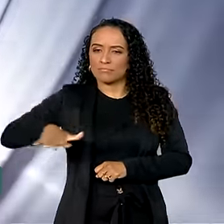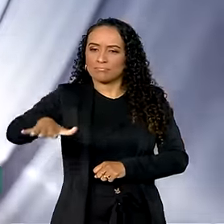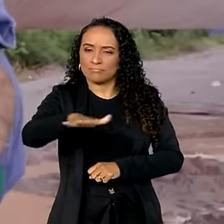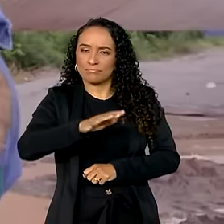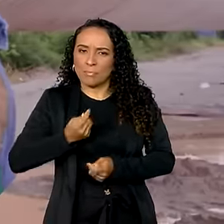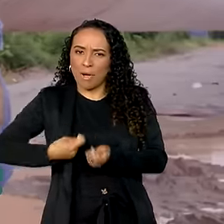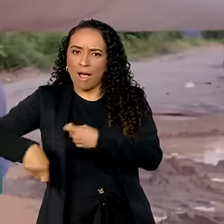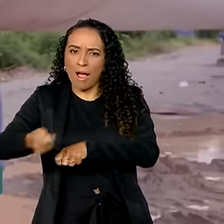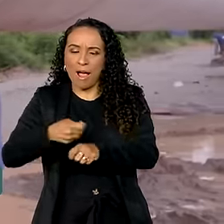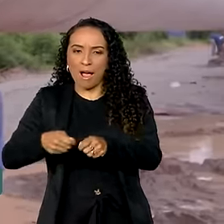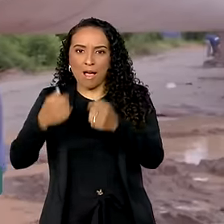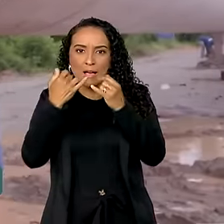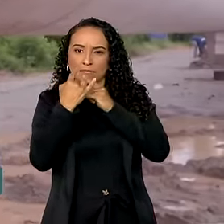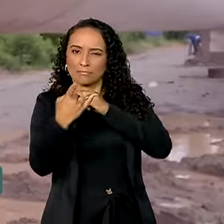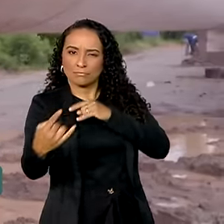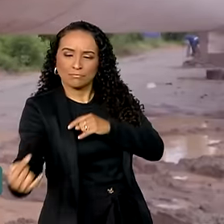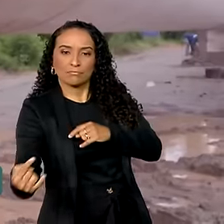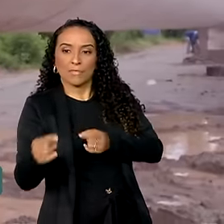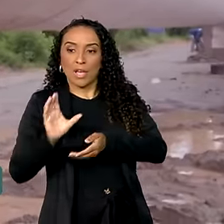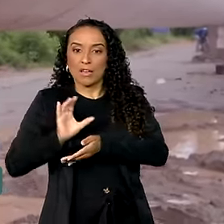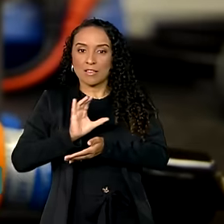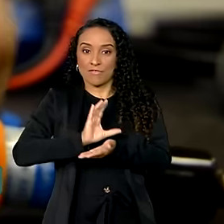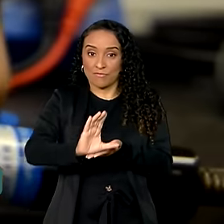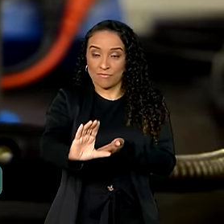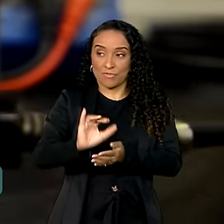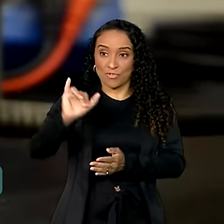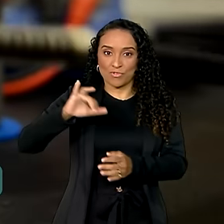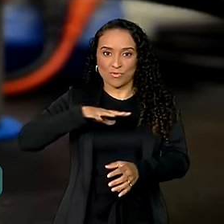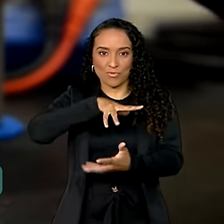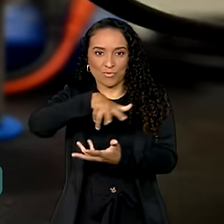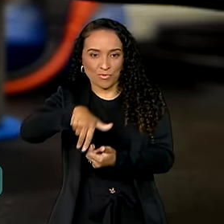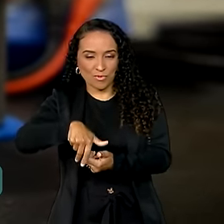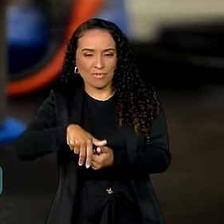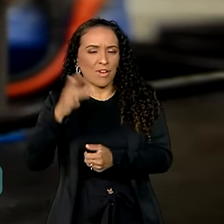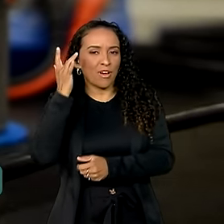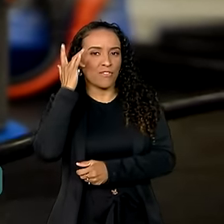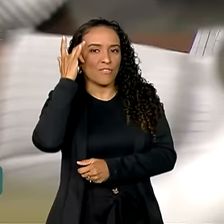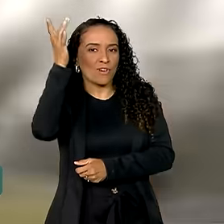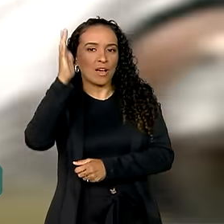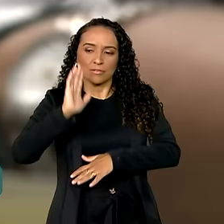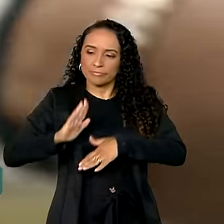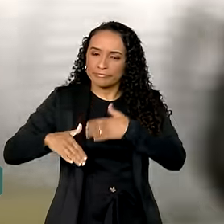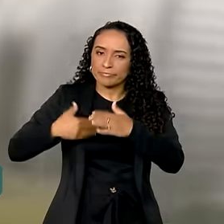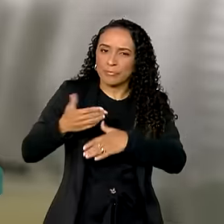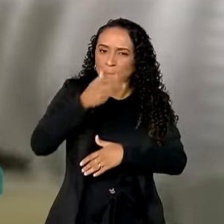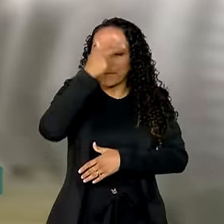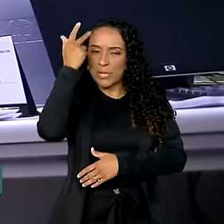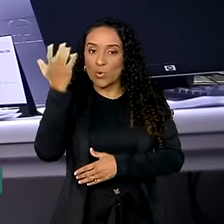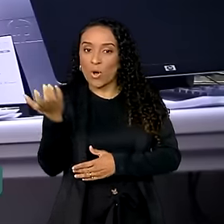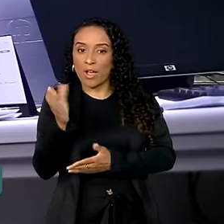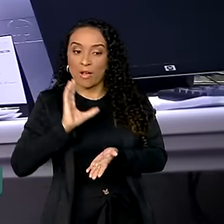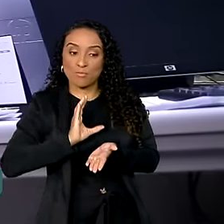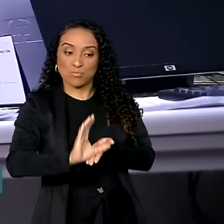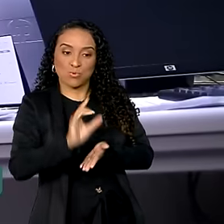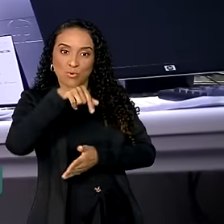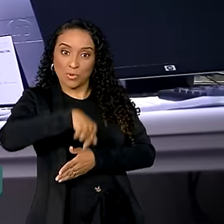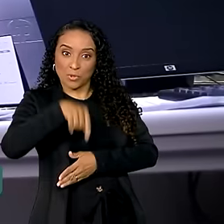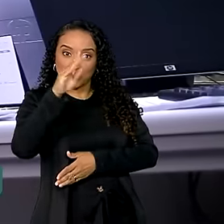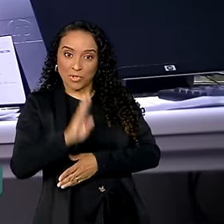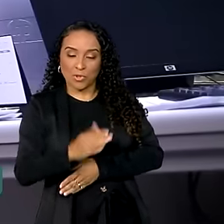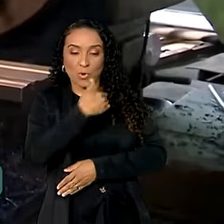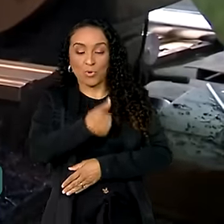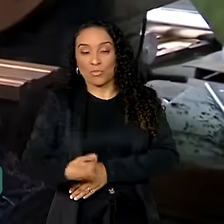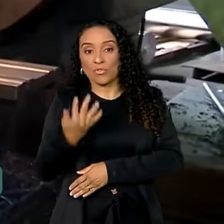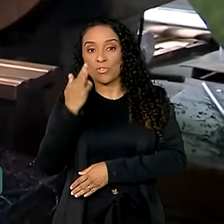vez mais atrativo para investimentos internacionais. E para facilitar o processo para quem deseja investir no país, o